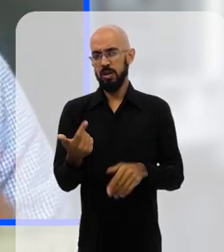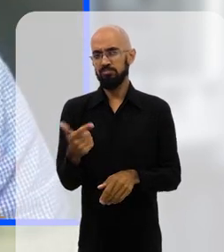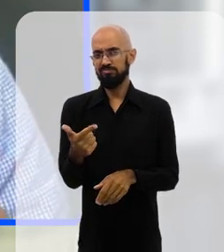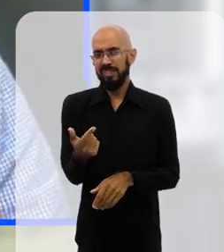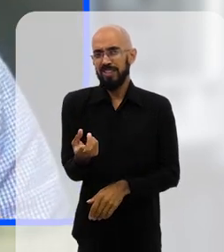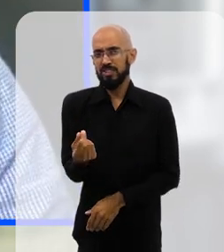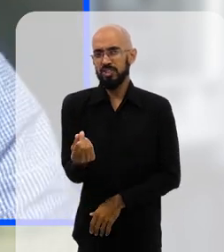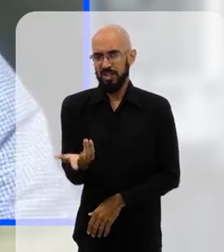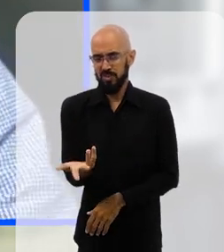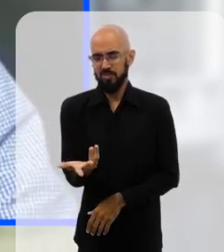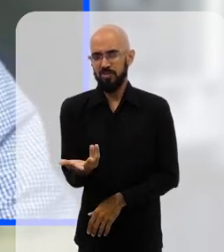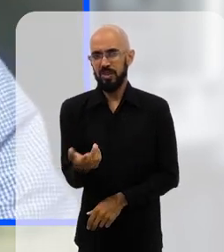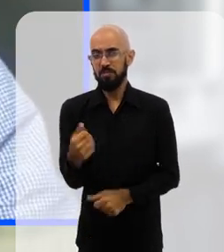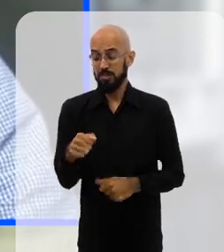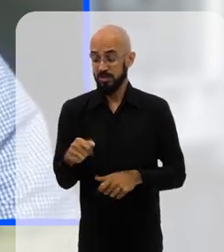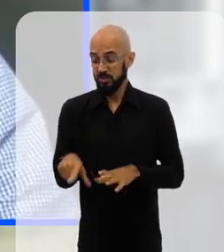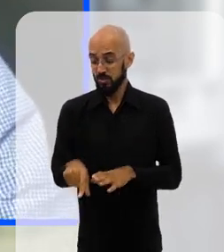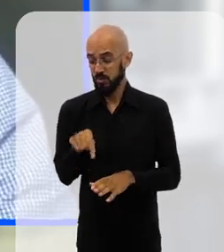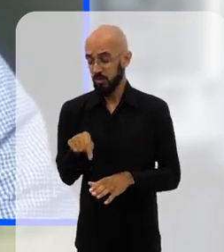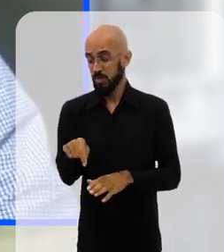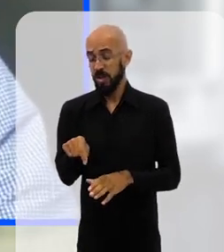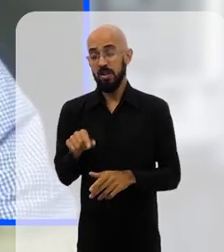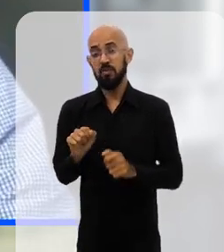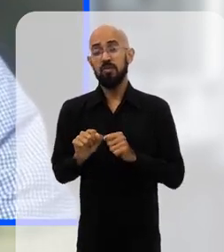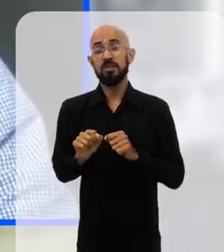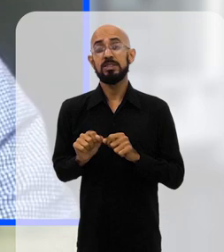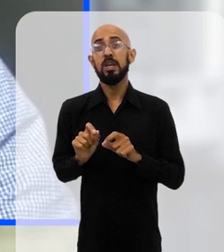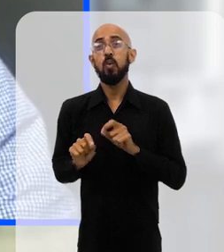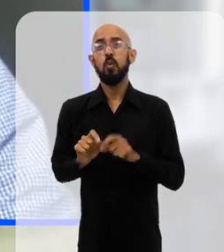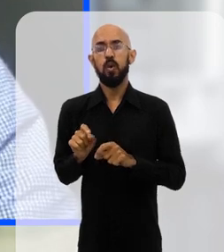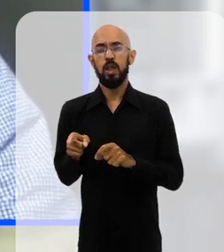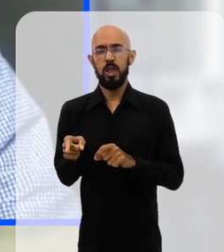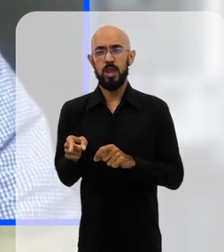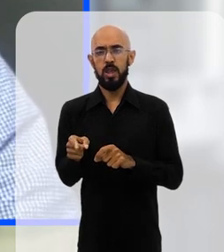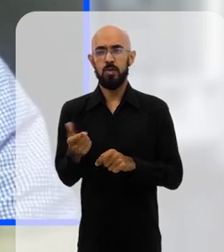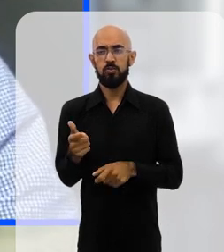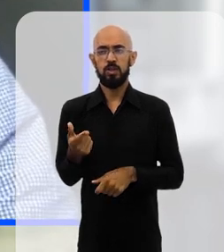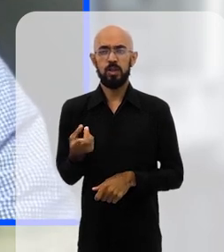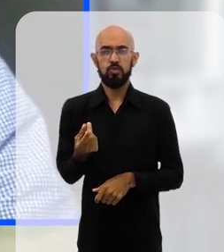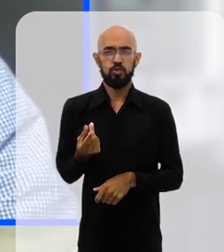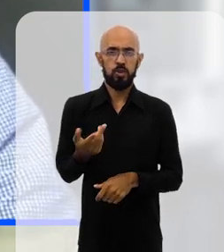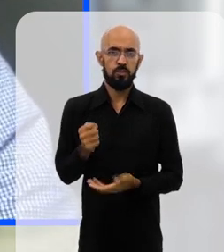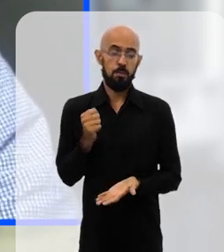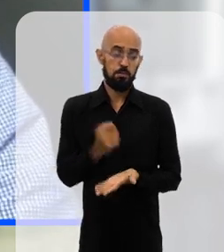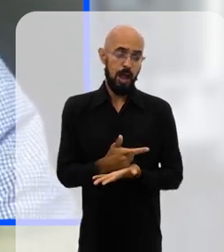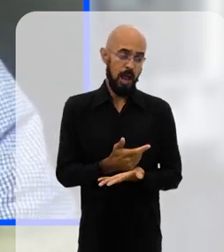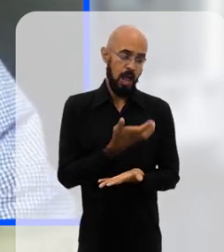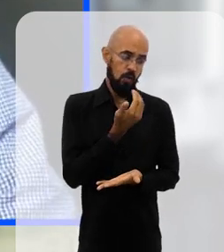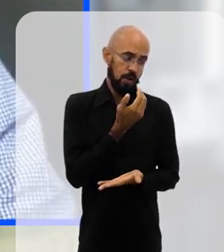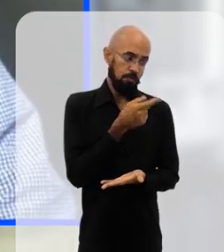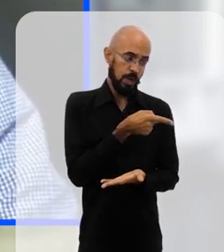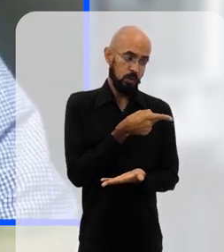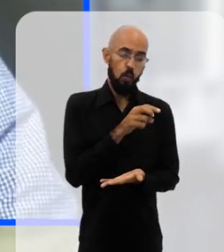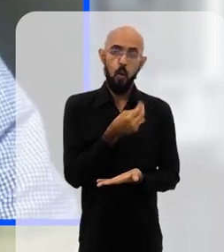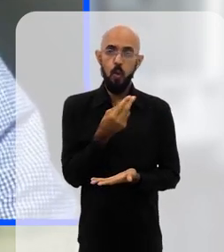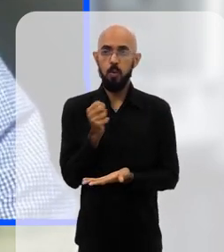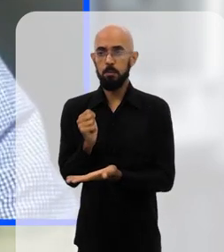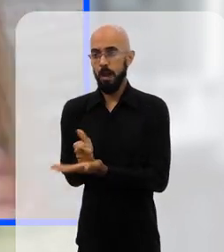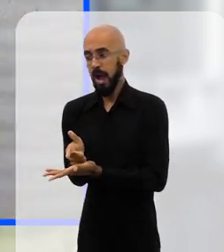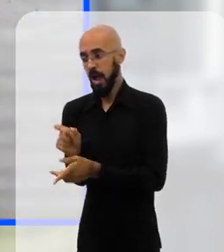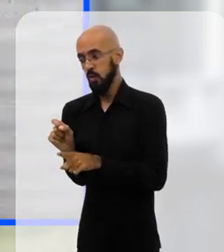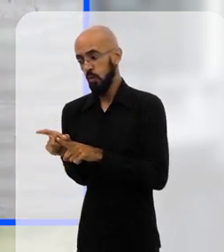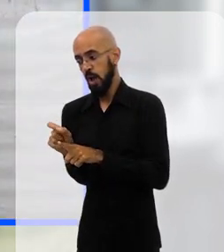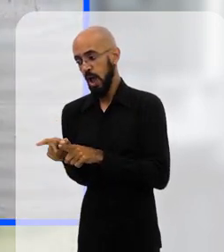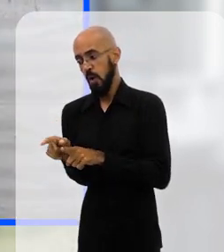recursos limitados, tem pouco dinheiro, ela tem que escolher, o que eu vou fazer? Eu tenho pouco dinheiro, eu vou pagar o alimento para a minha família ou eu vou